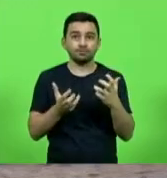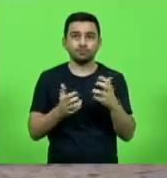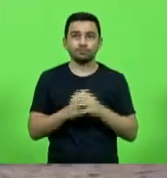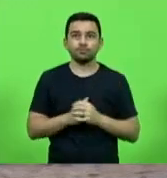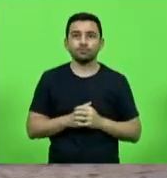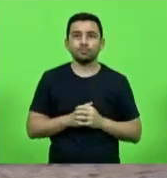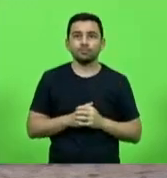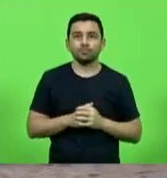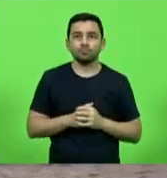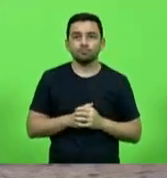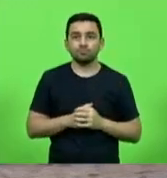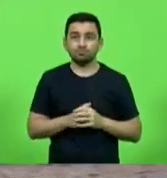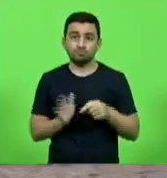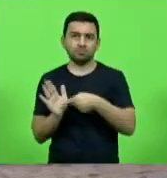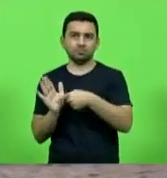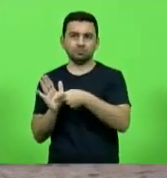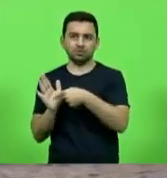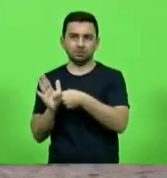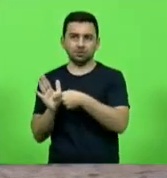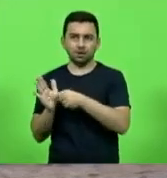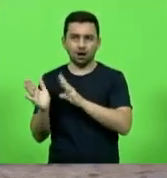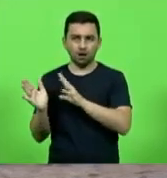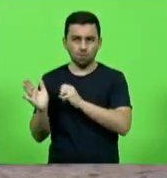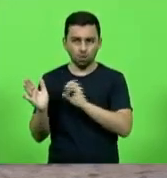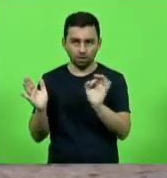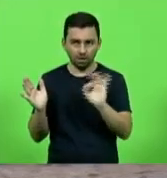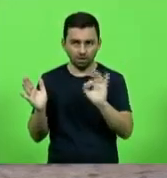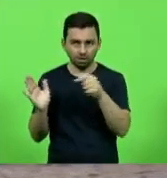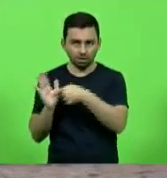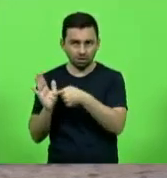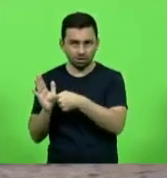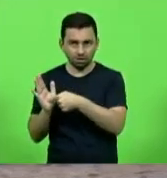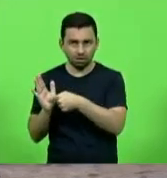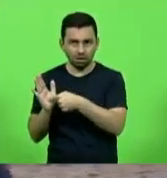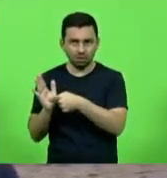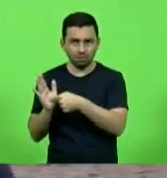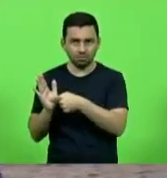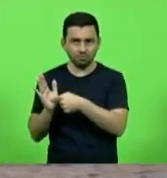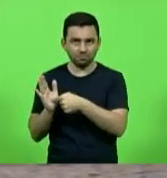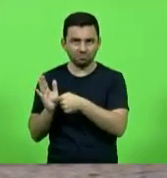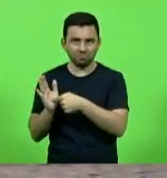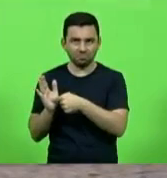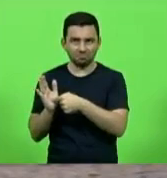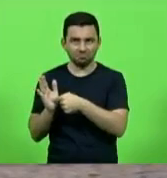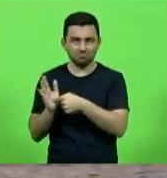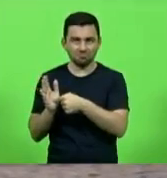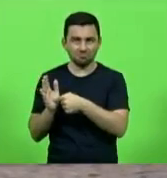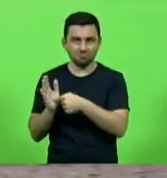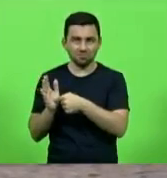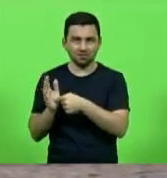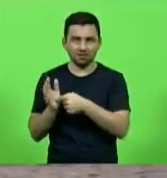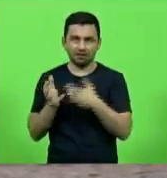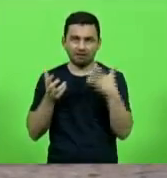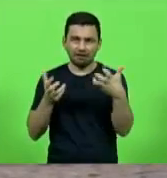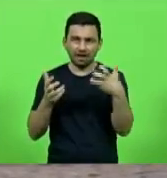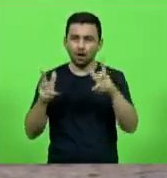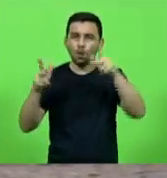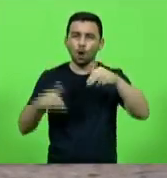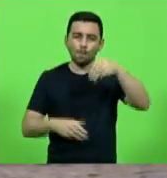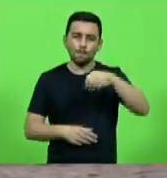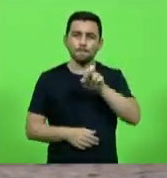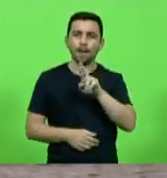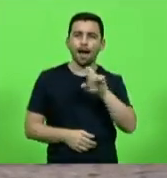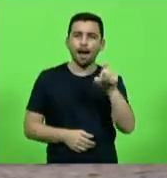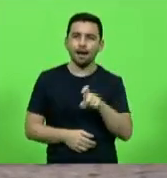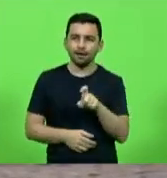Se isso aqui não é uma paixão, obsessão por um romancismo marxista de